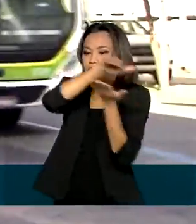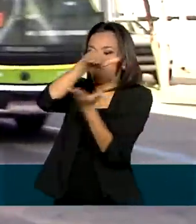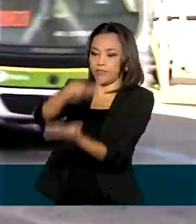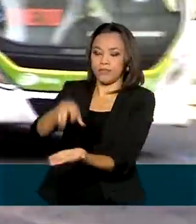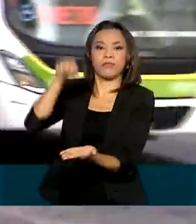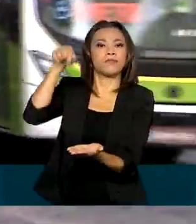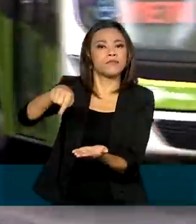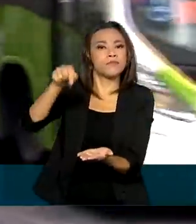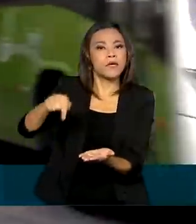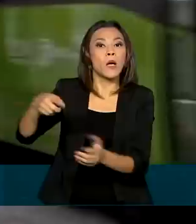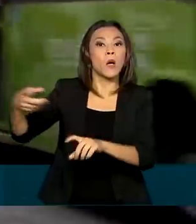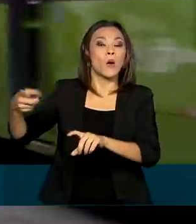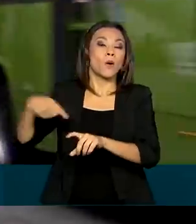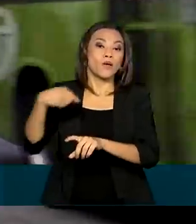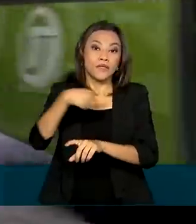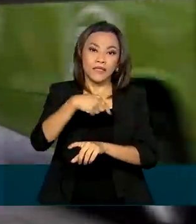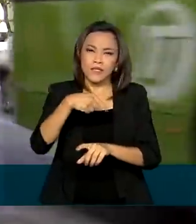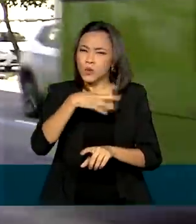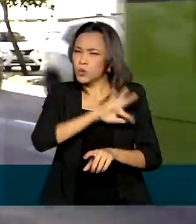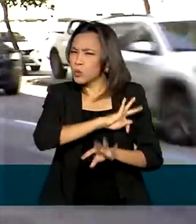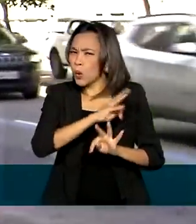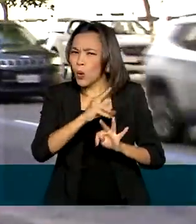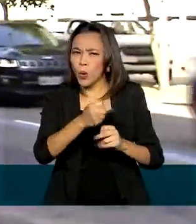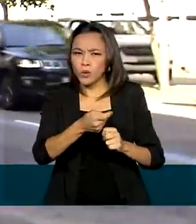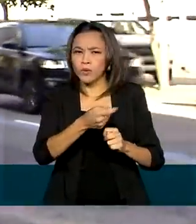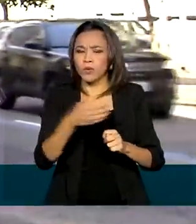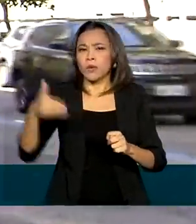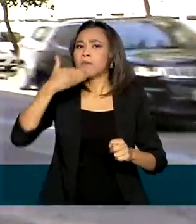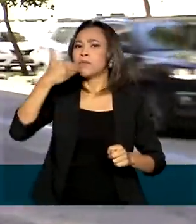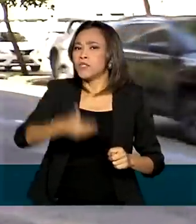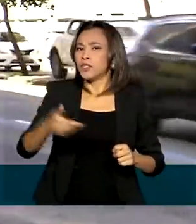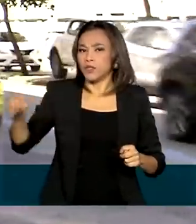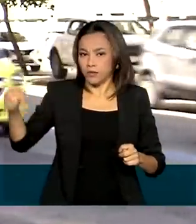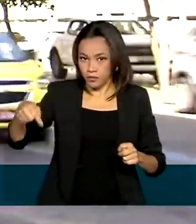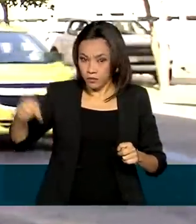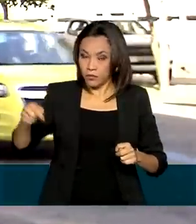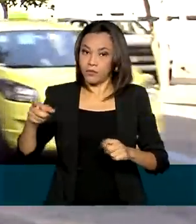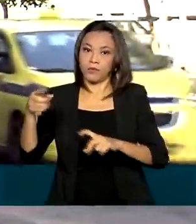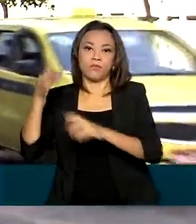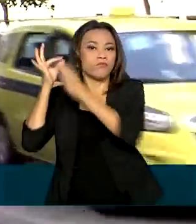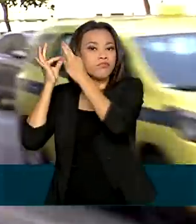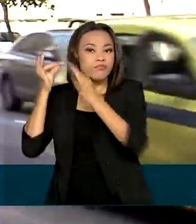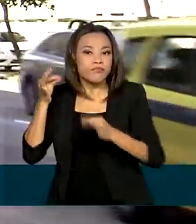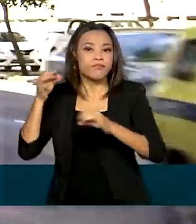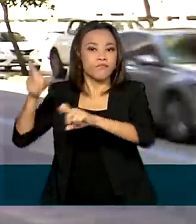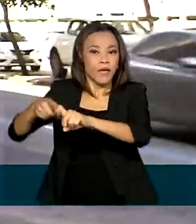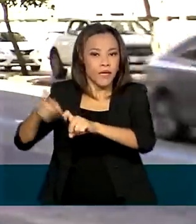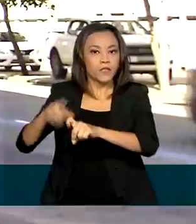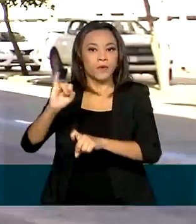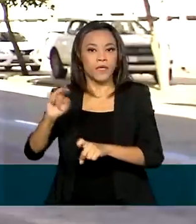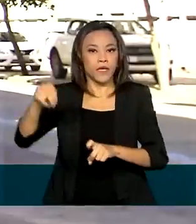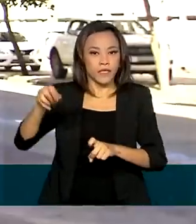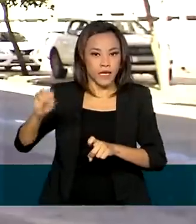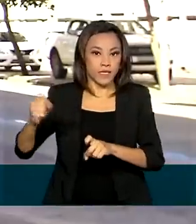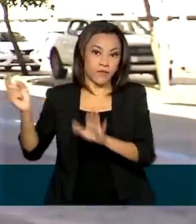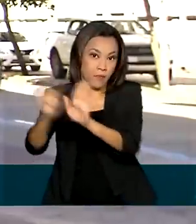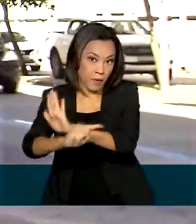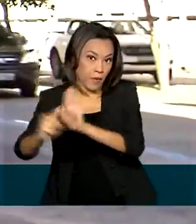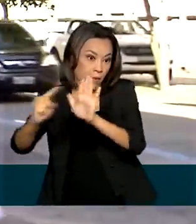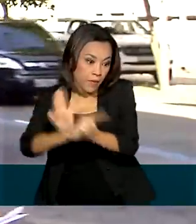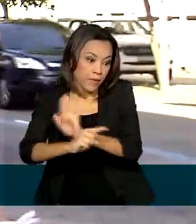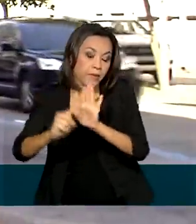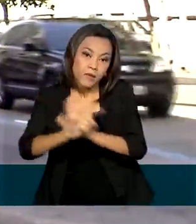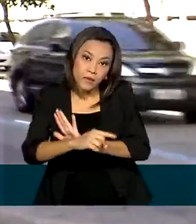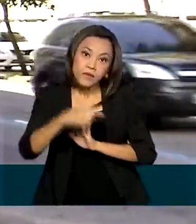empregador, realizar todos os testes solicitados pelo perito do INSS e perguntar todas as questões que forem dirigidas